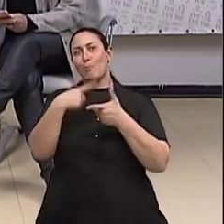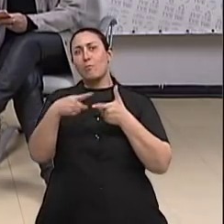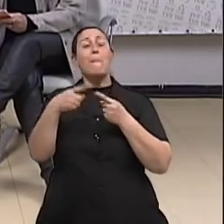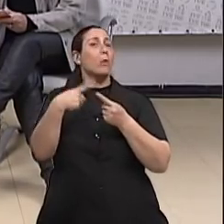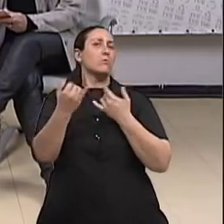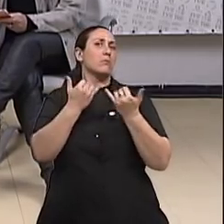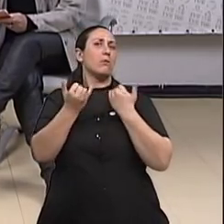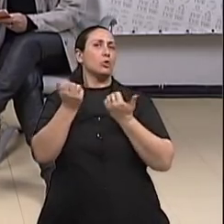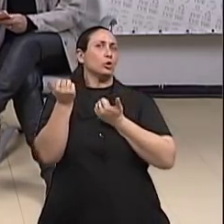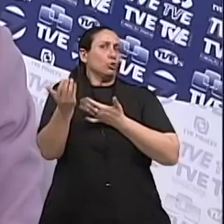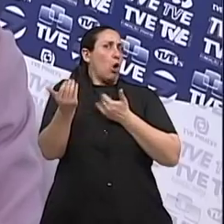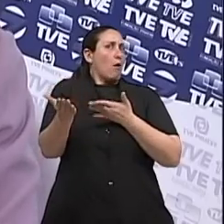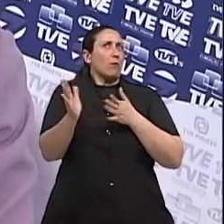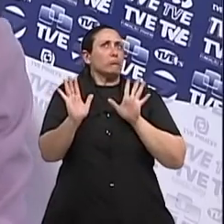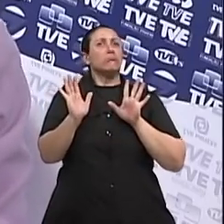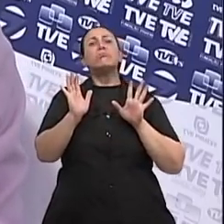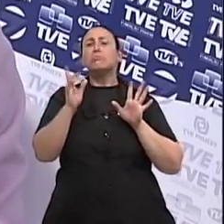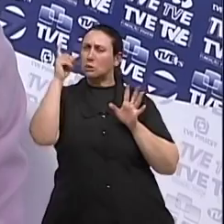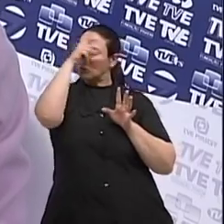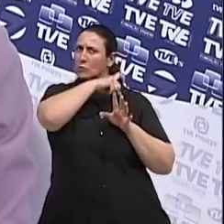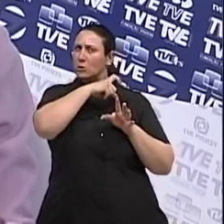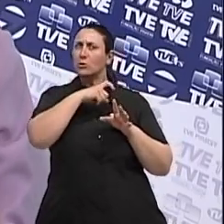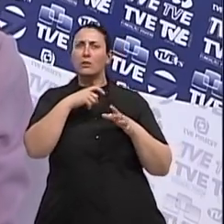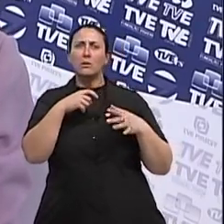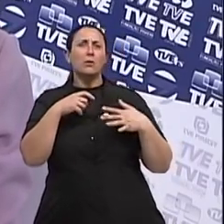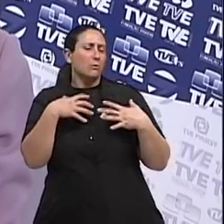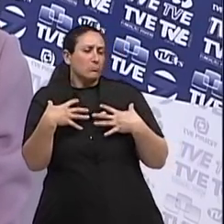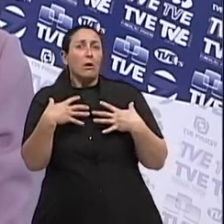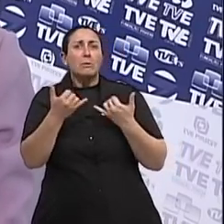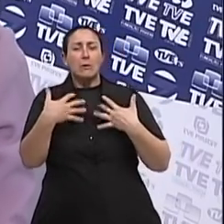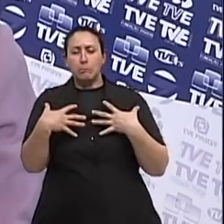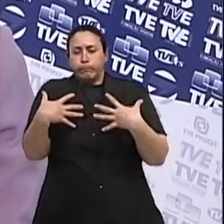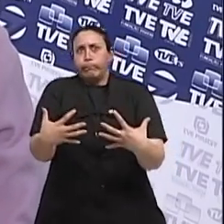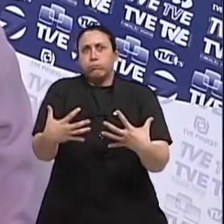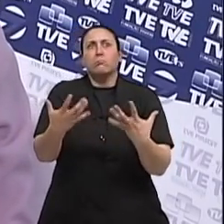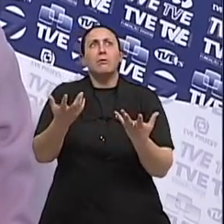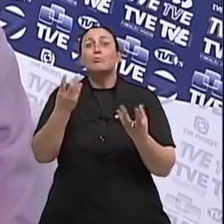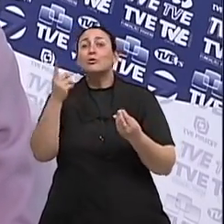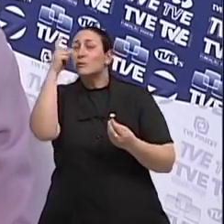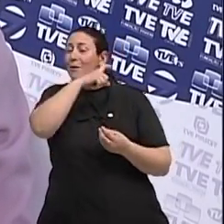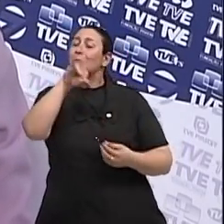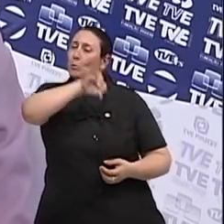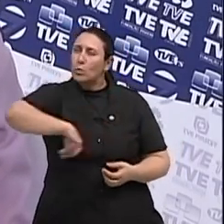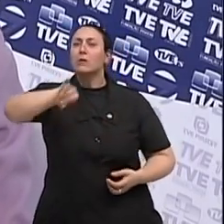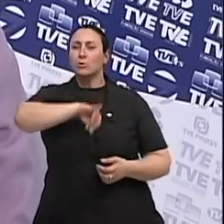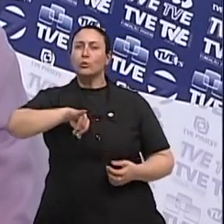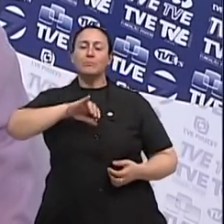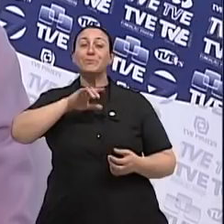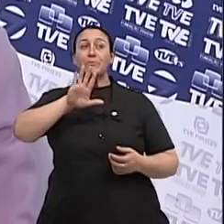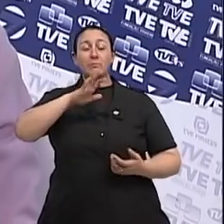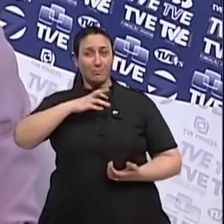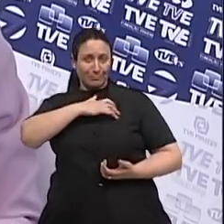mama mais jovem é mais difícil. Uma mama pendular é mais difícil. Uma mama grande é mais difícil. Então, eu acho que o autoexame, ele foi,